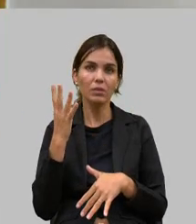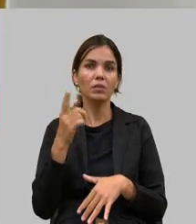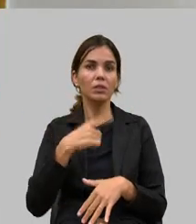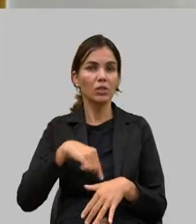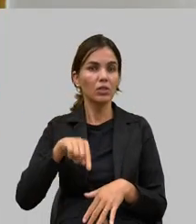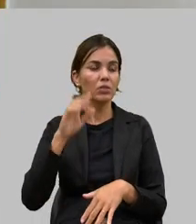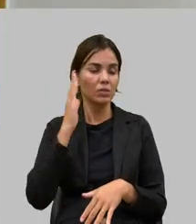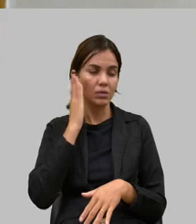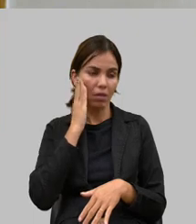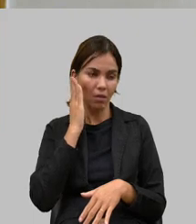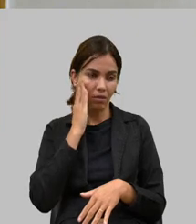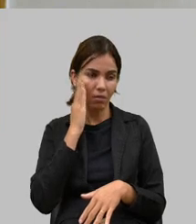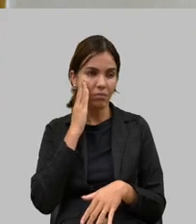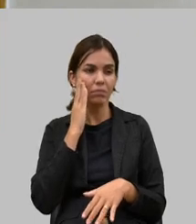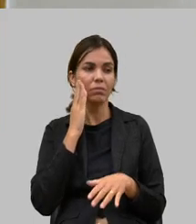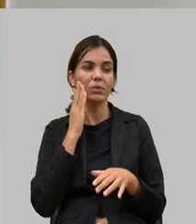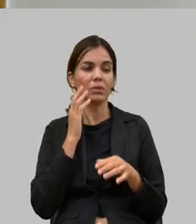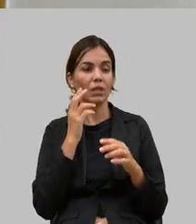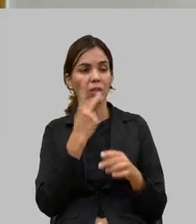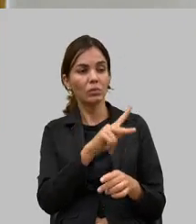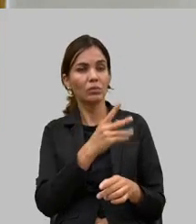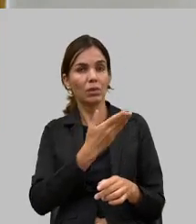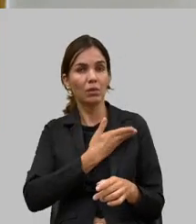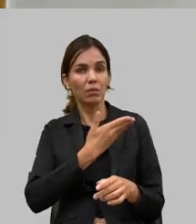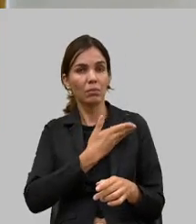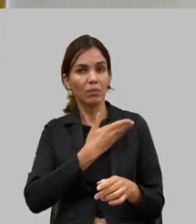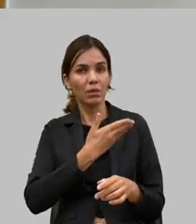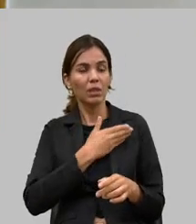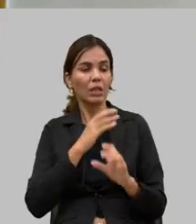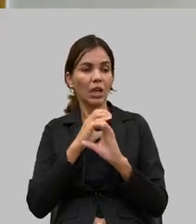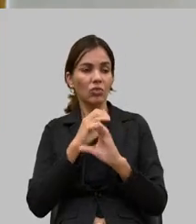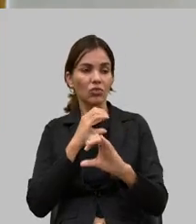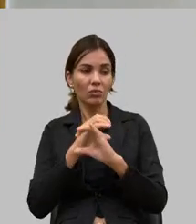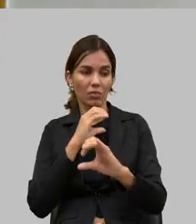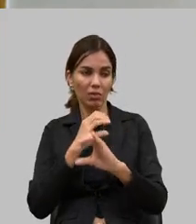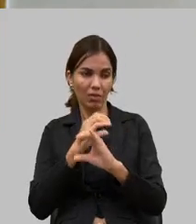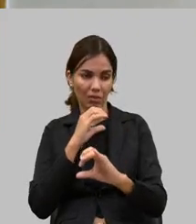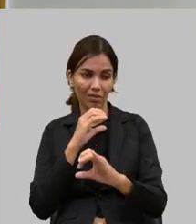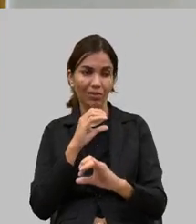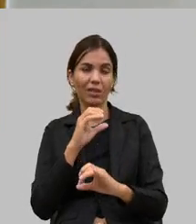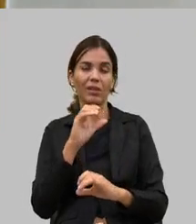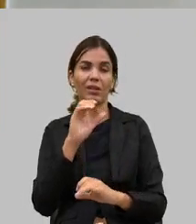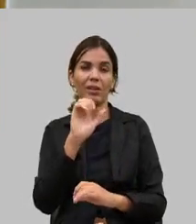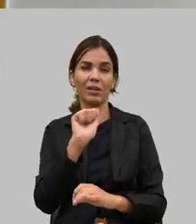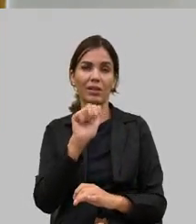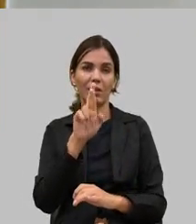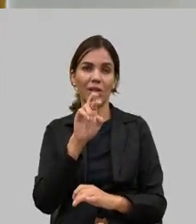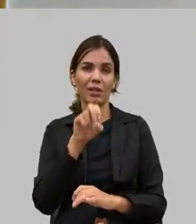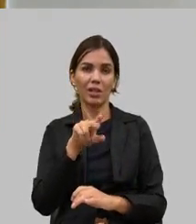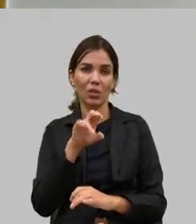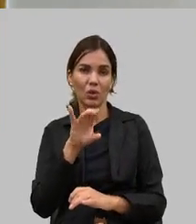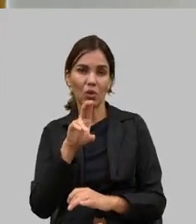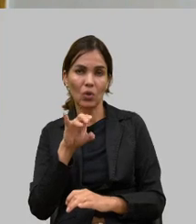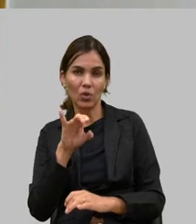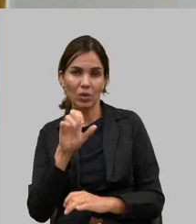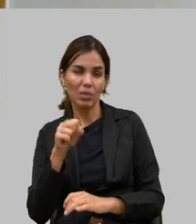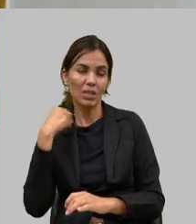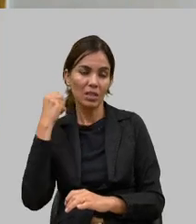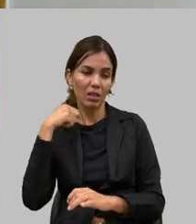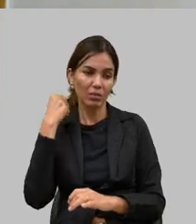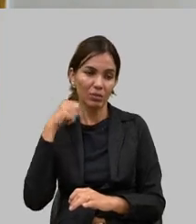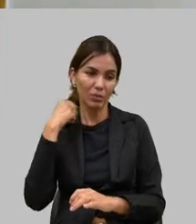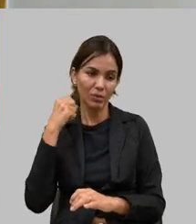da sua colega engenheira agrônoma hoje senadora pelo Mato Grosso do Sul ministra Tereza Cristina